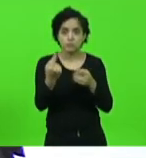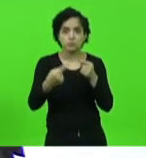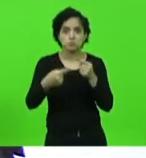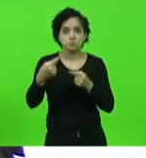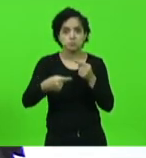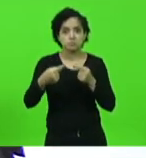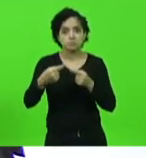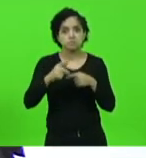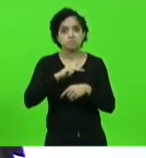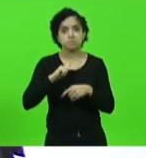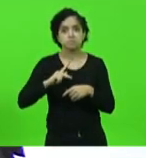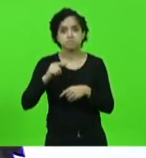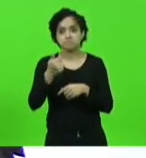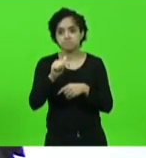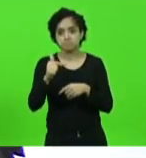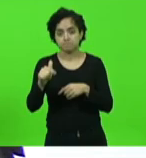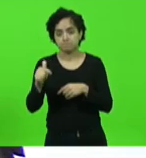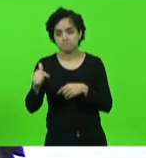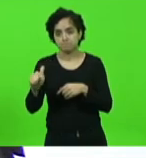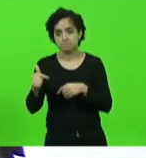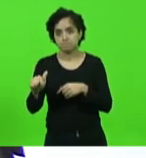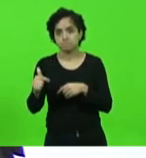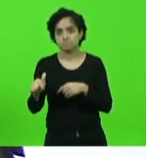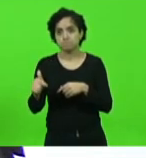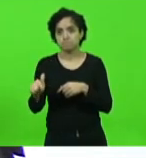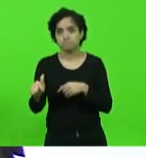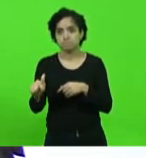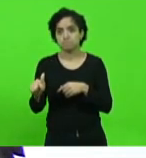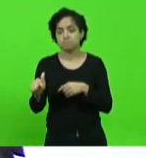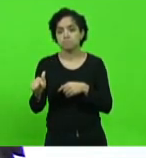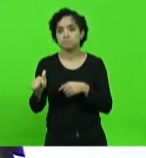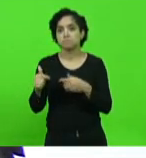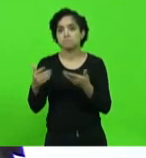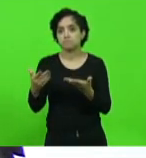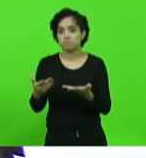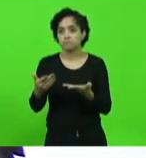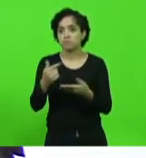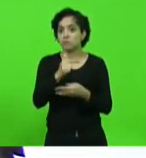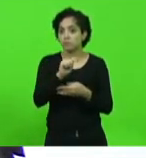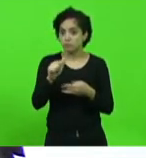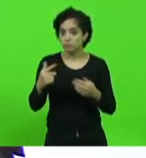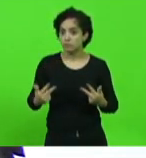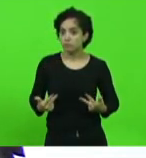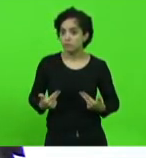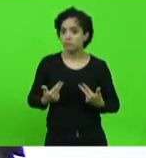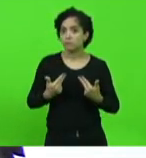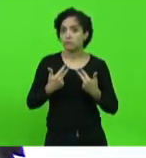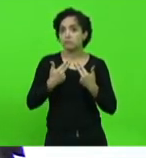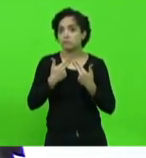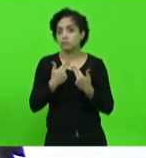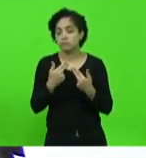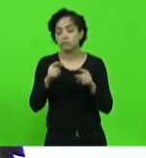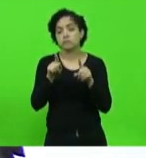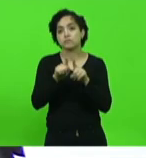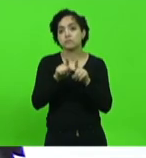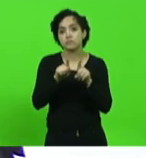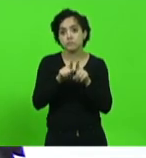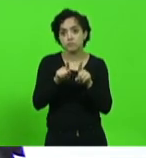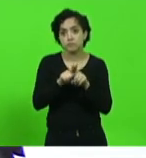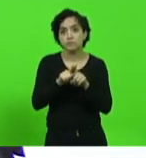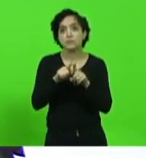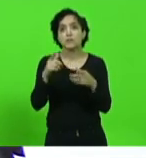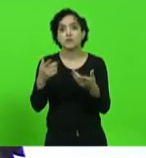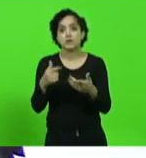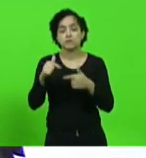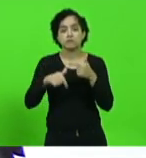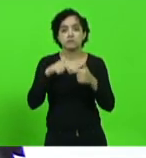de manutenção das nossas estradas de ausência de cirurgias eletivas de ausência de prestação de serviço para o